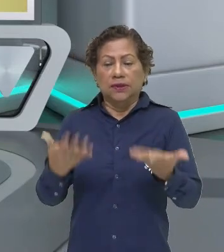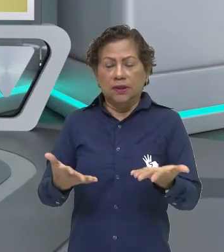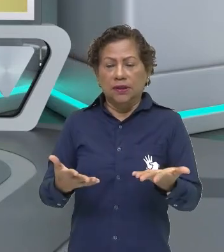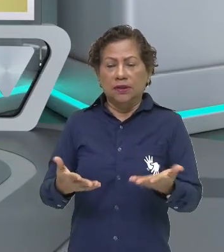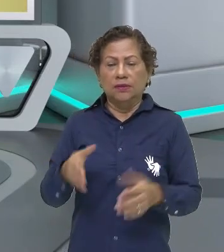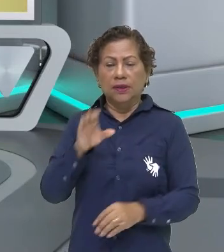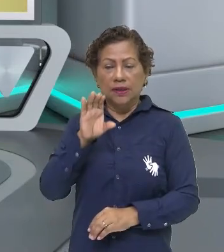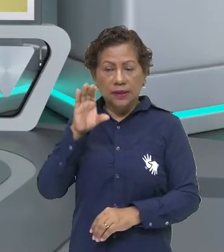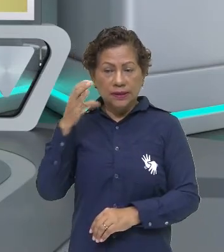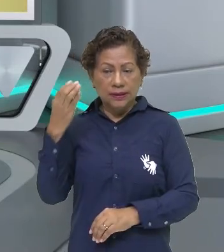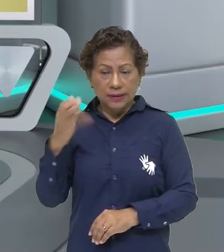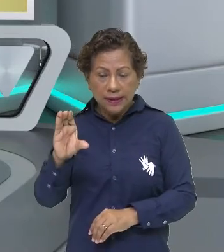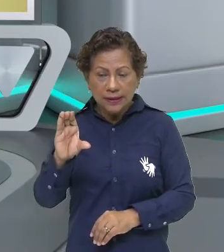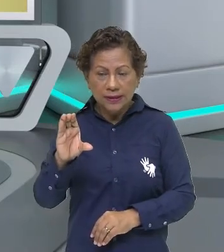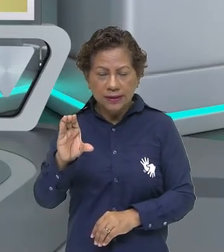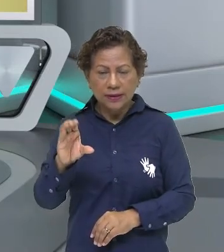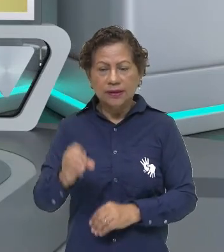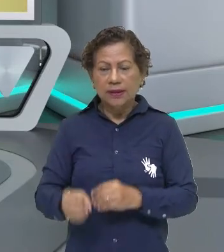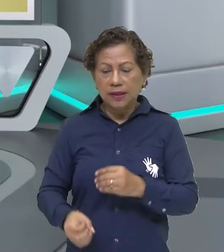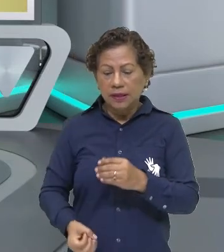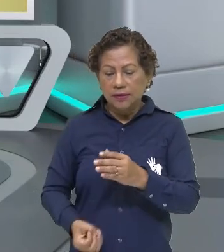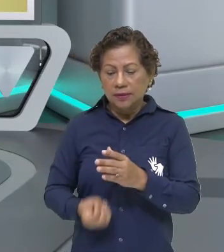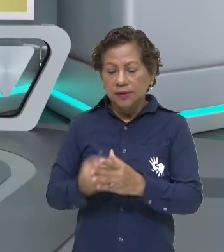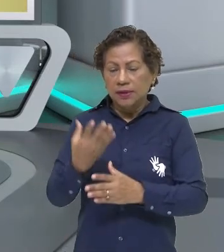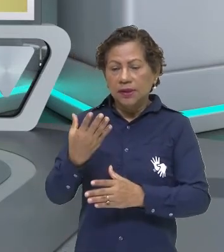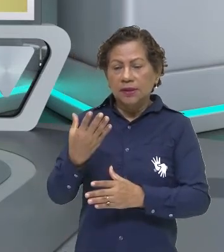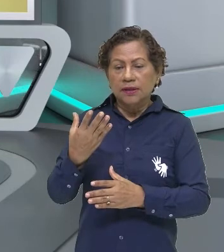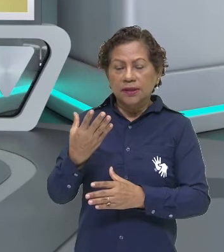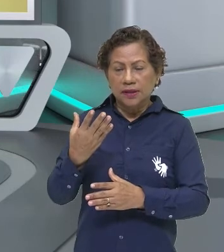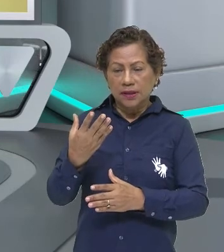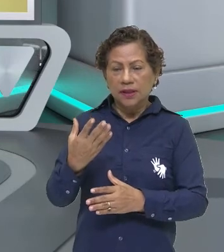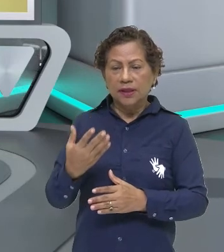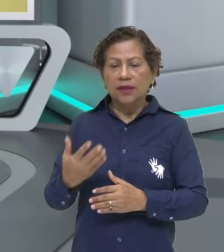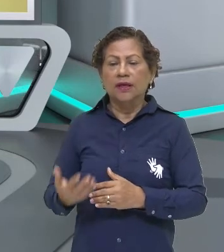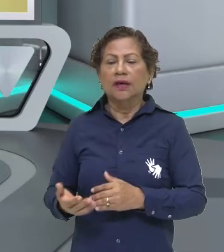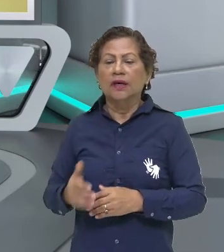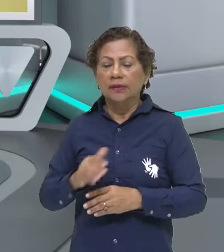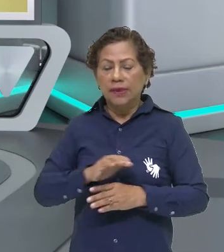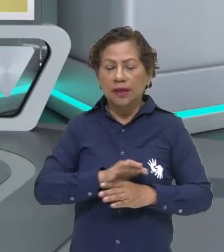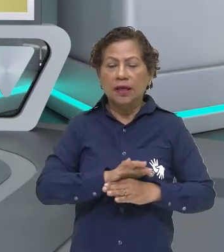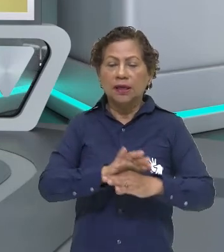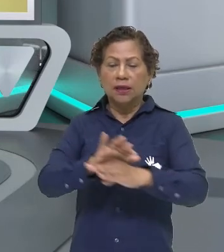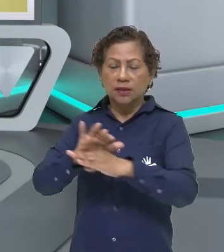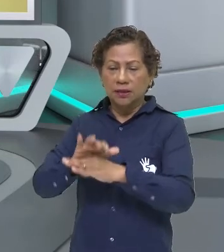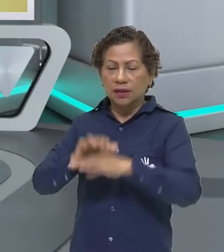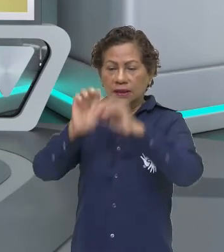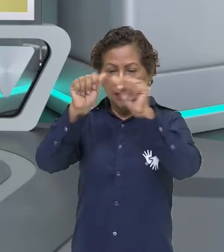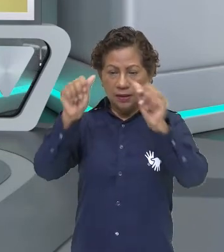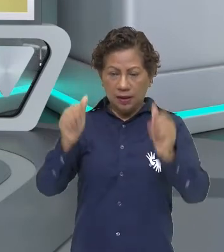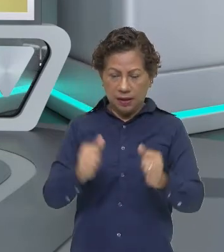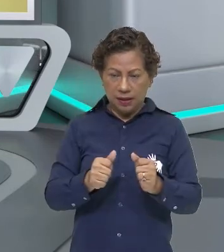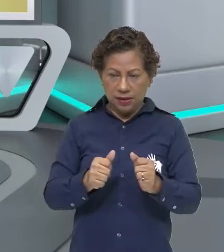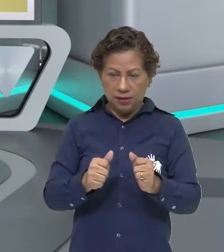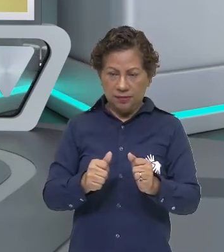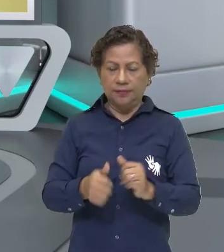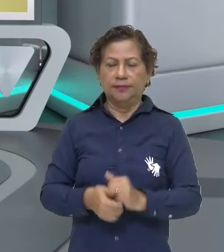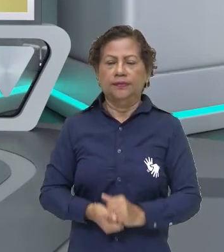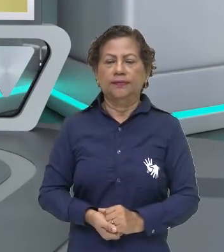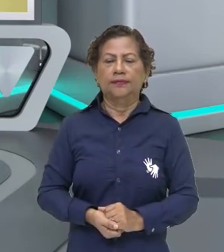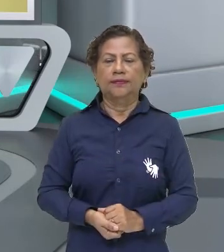ela nasce ali no Renascimento, ela vem surgir para auxiliar a arte e não foi deixada de lado.